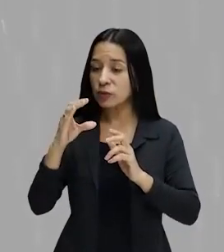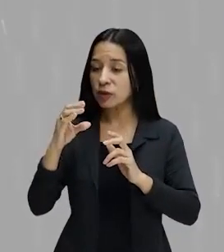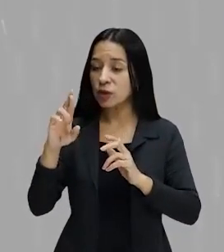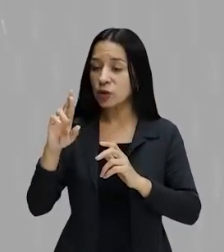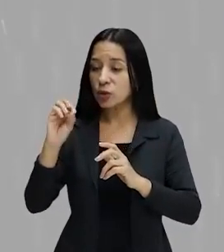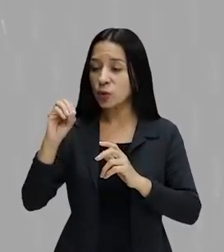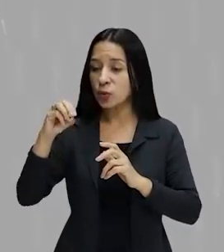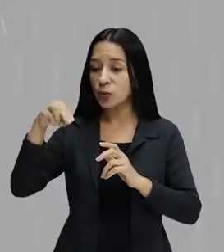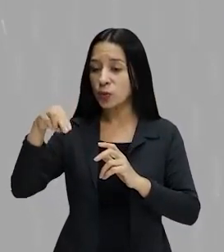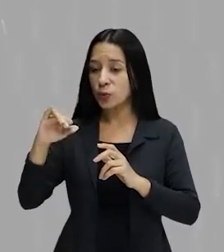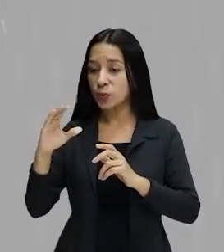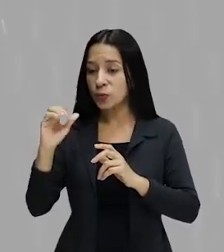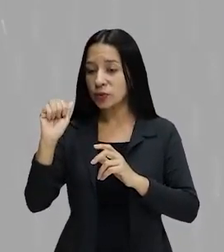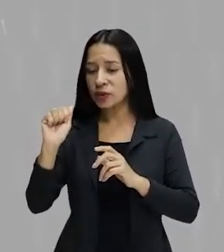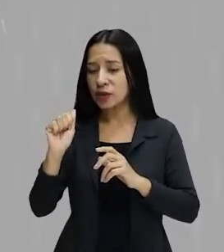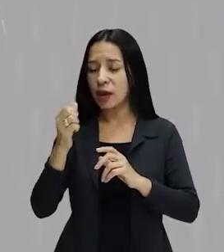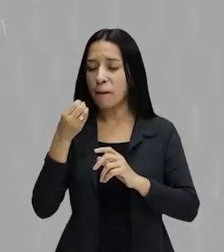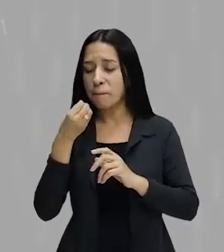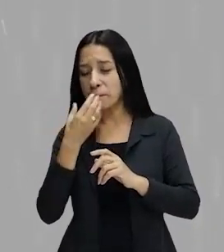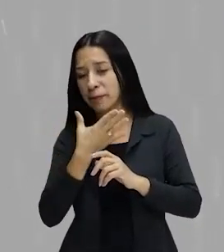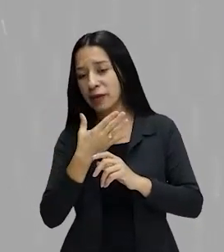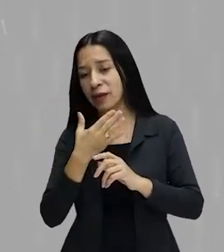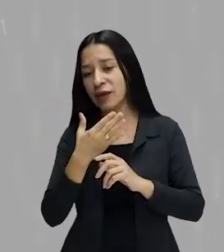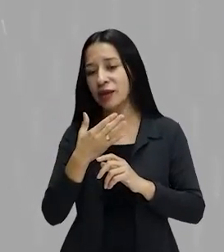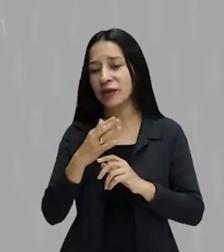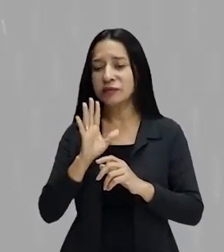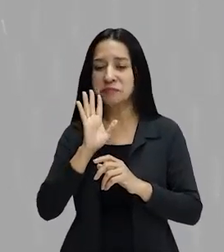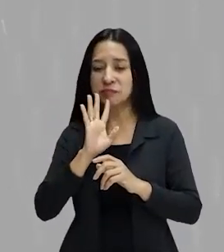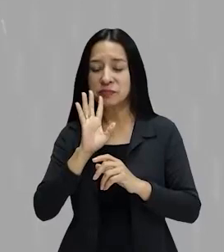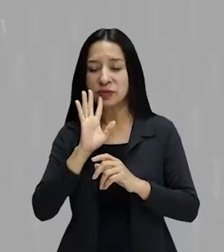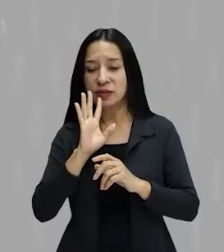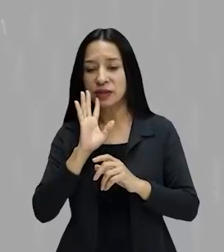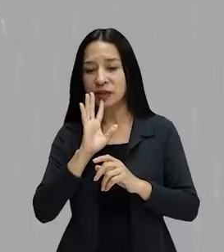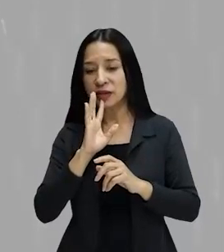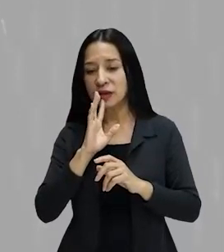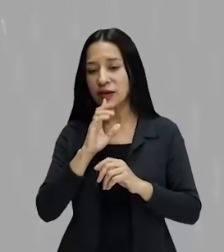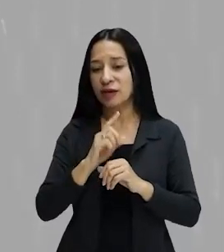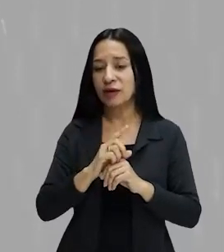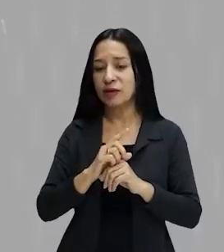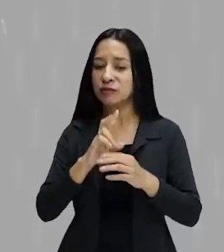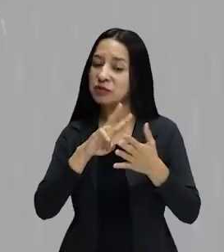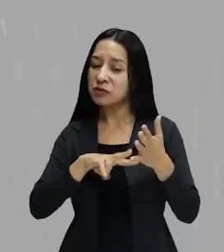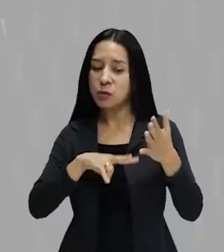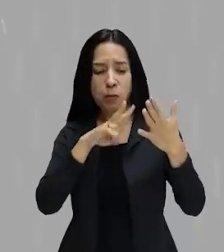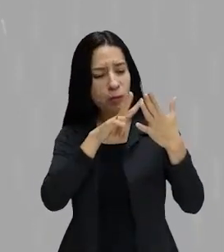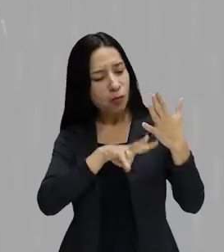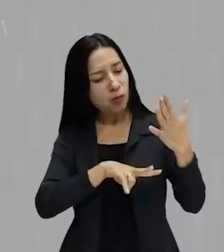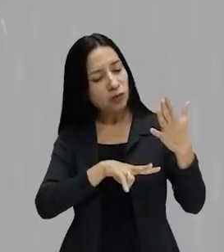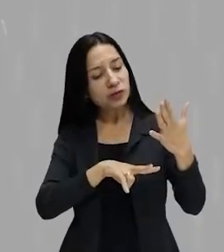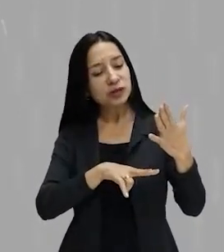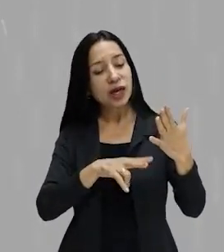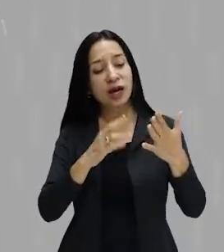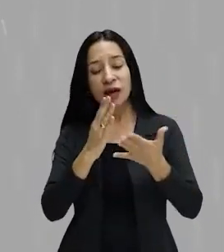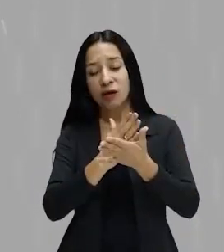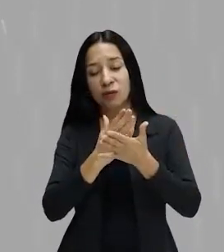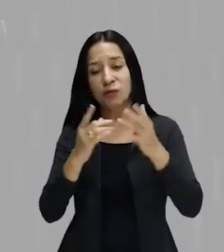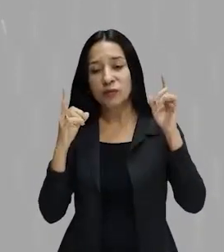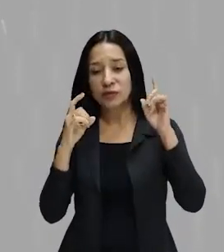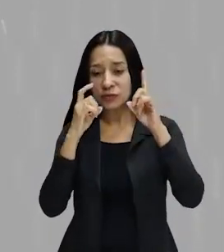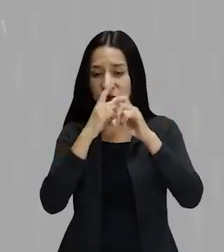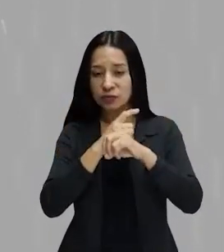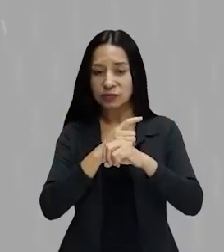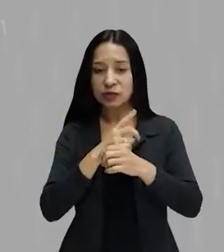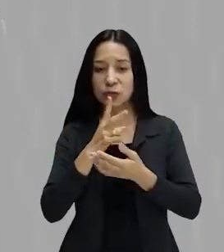fala da nossa língua, que fala das dificuldades, de certas dificuldades. E aí a gente continua ainda esse texto na